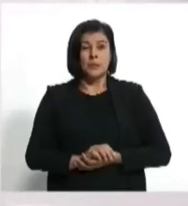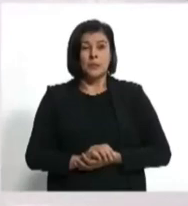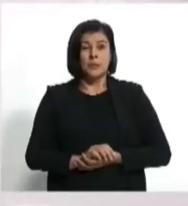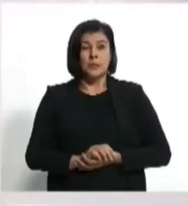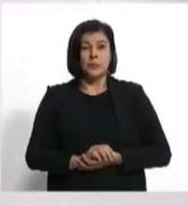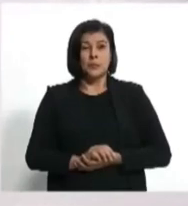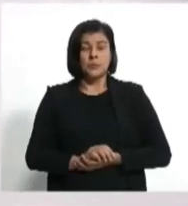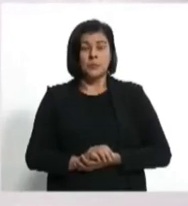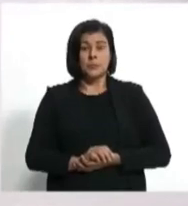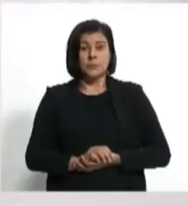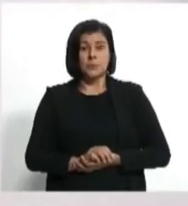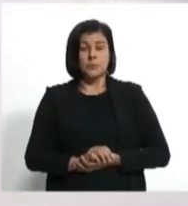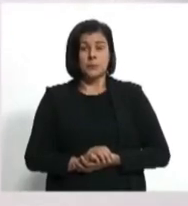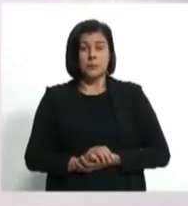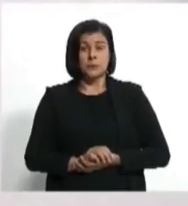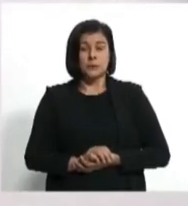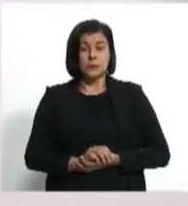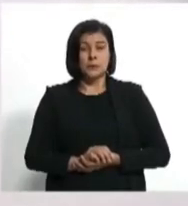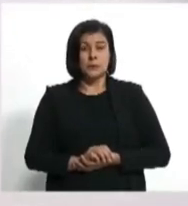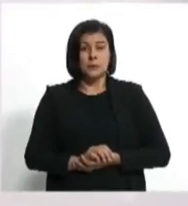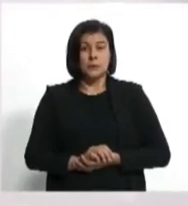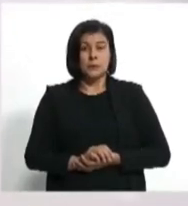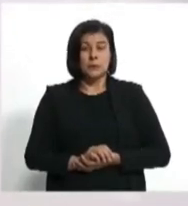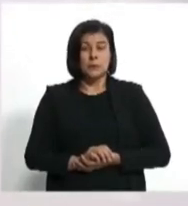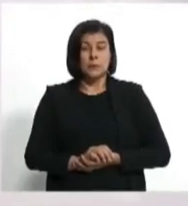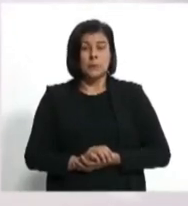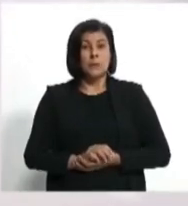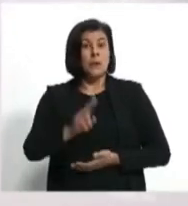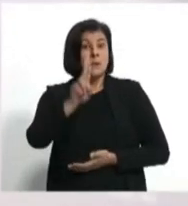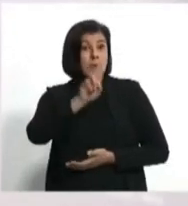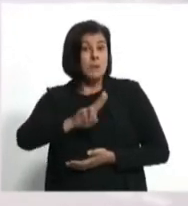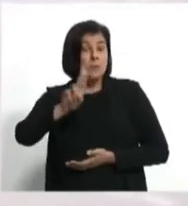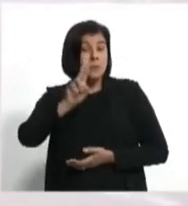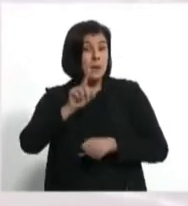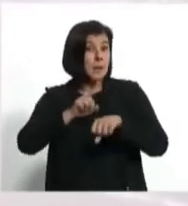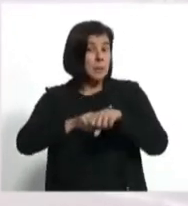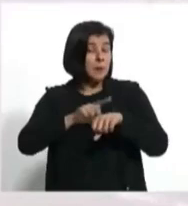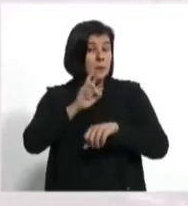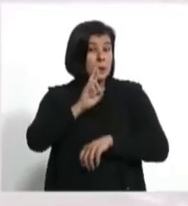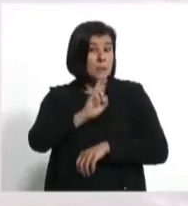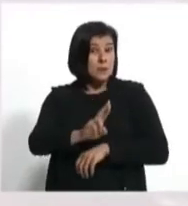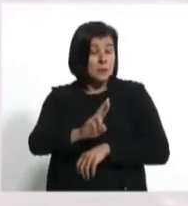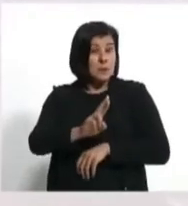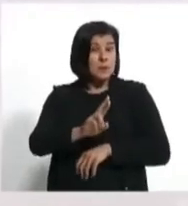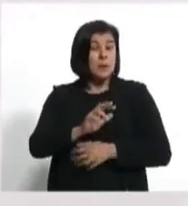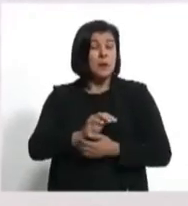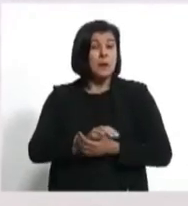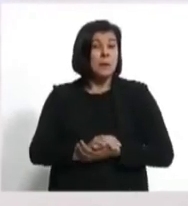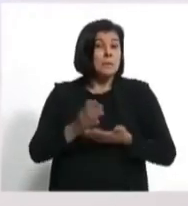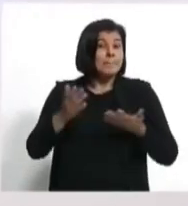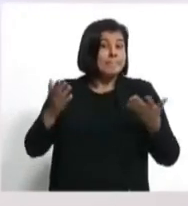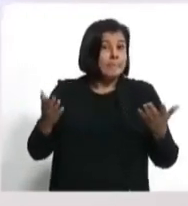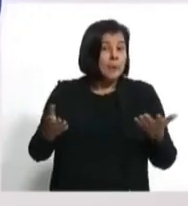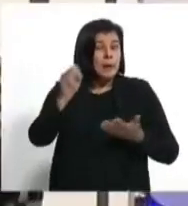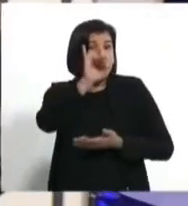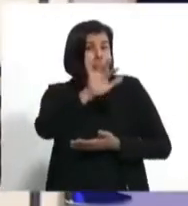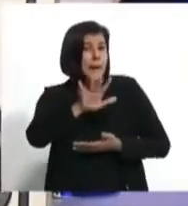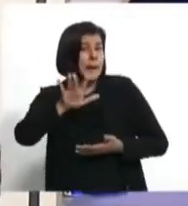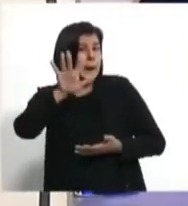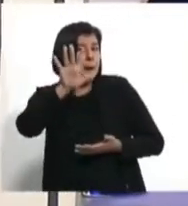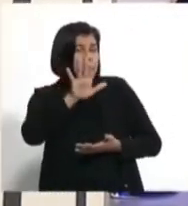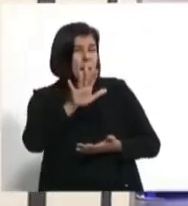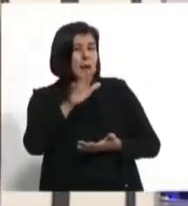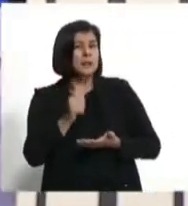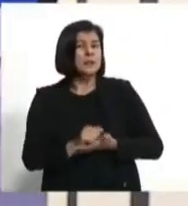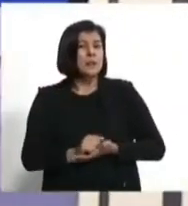Por gentileza, 30 segundos. Eu vou utilizar meu tempo para responder, dizer que em descrédito entra a imagem de quem está